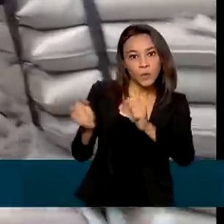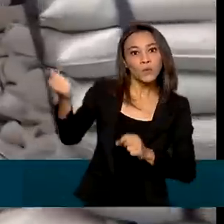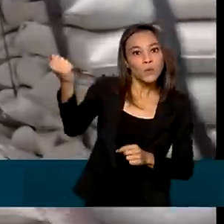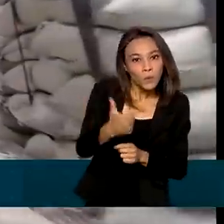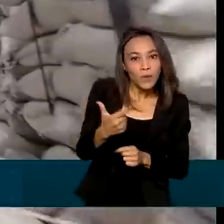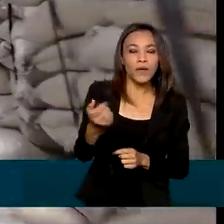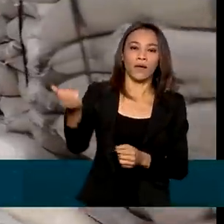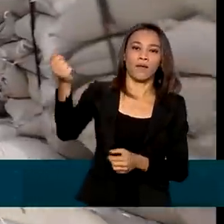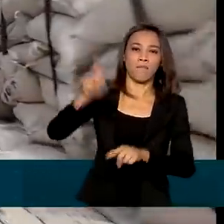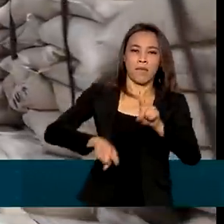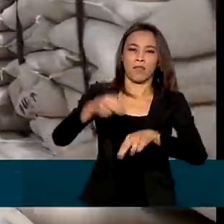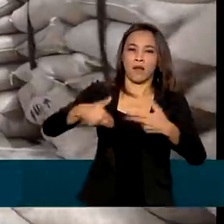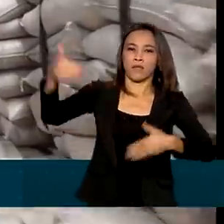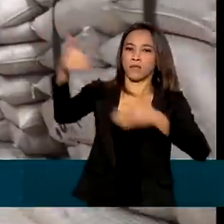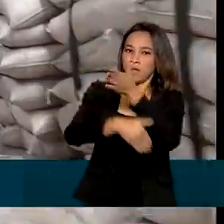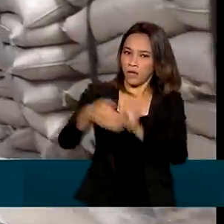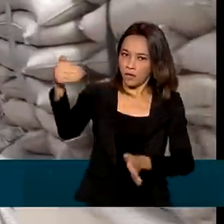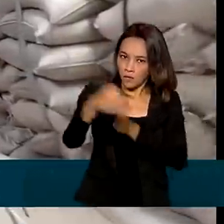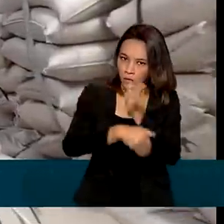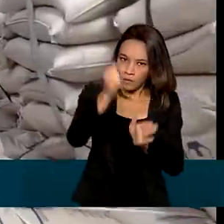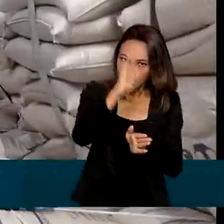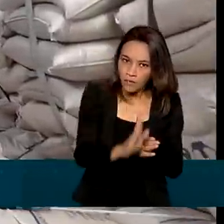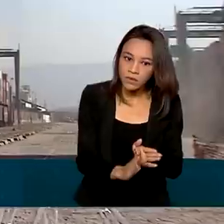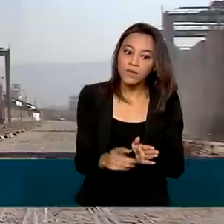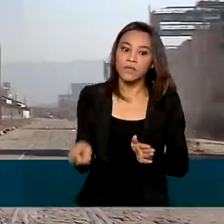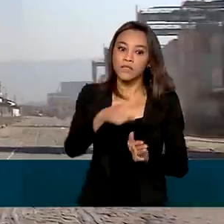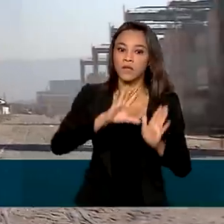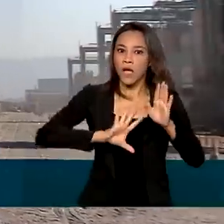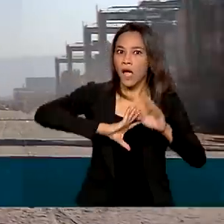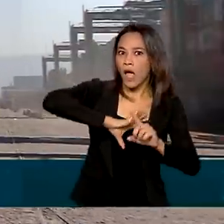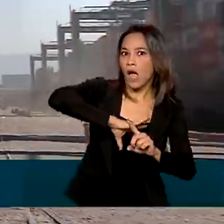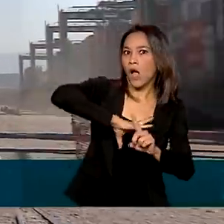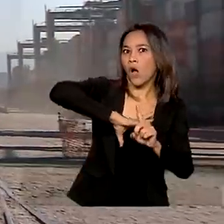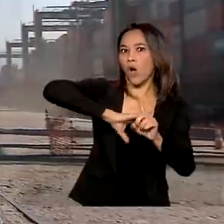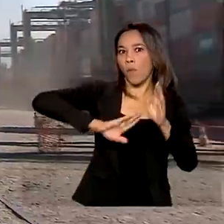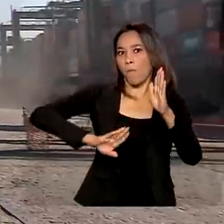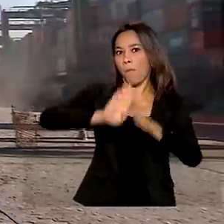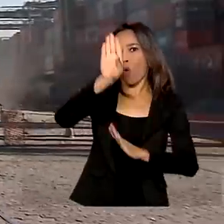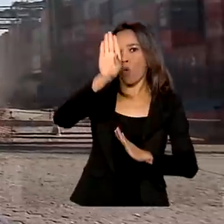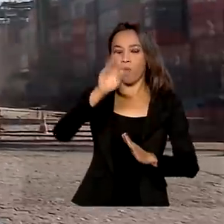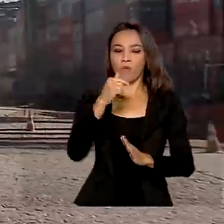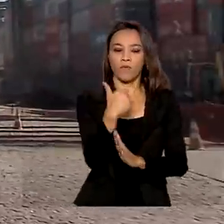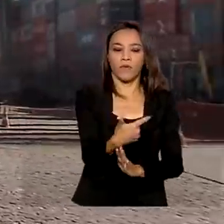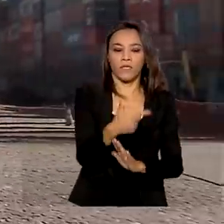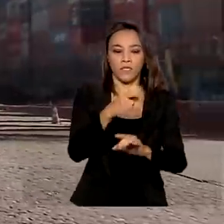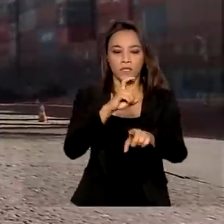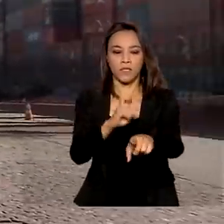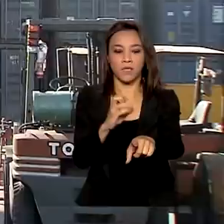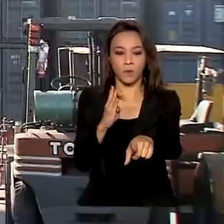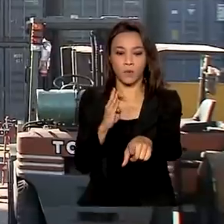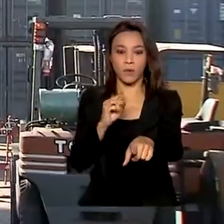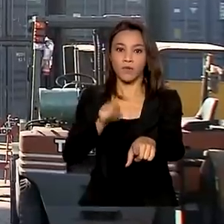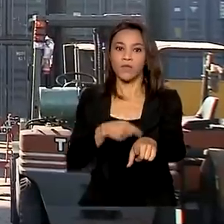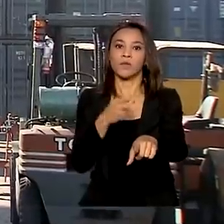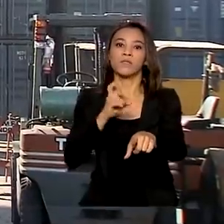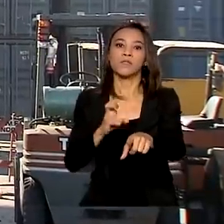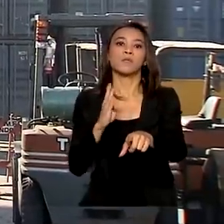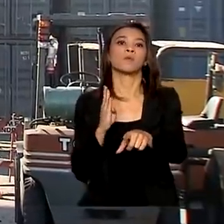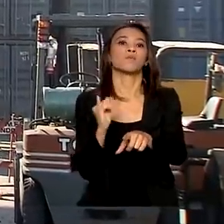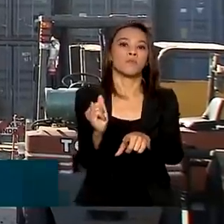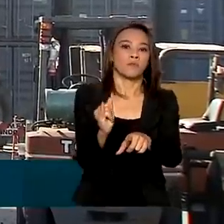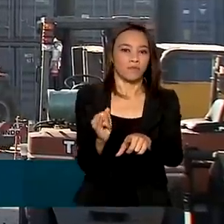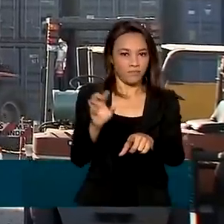exportações, quebra do recorde histórico, com 25 bilhões e meio de dólares. O melhor